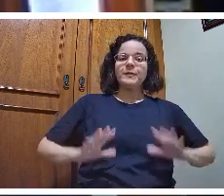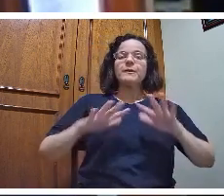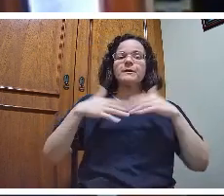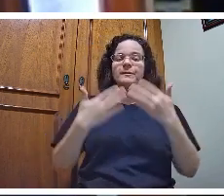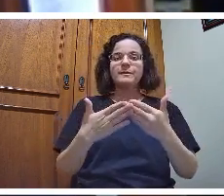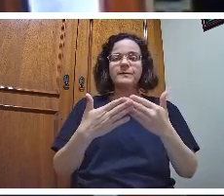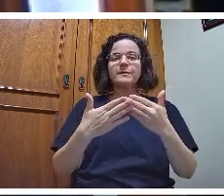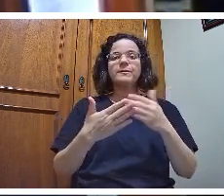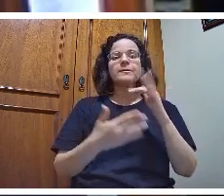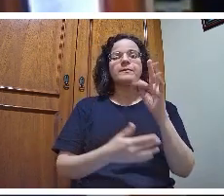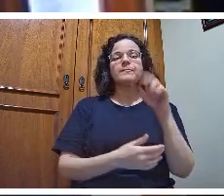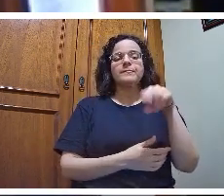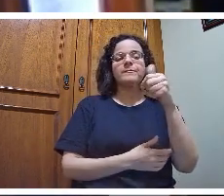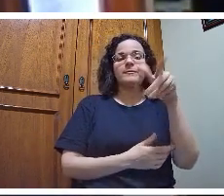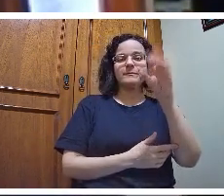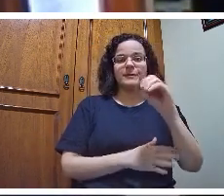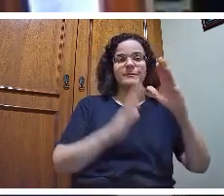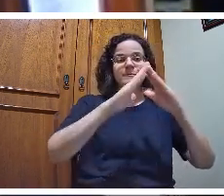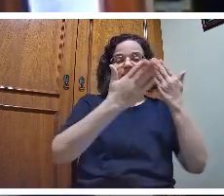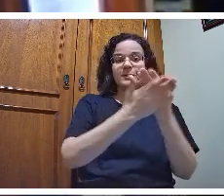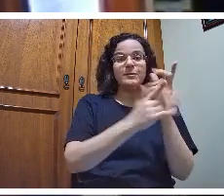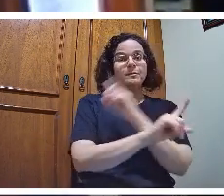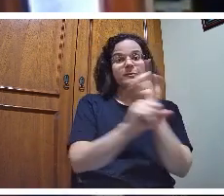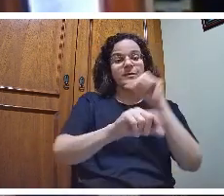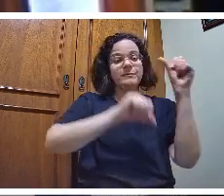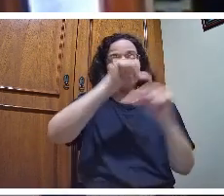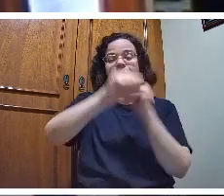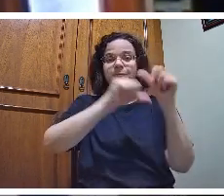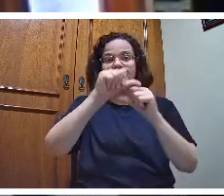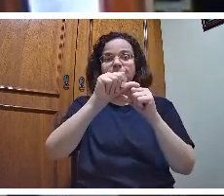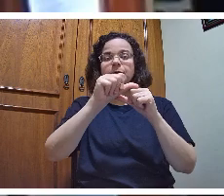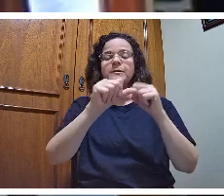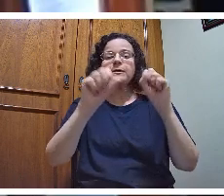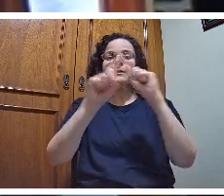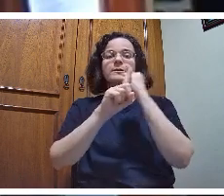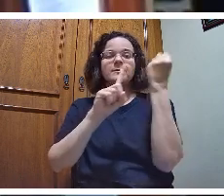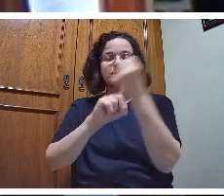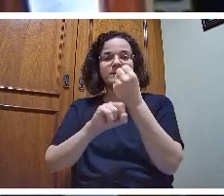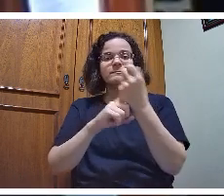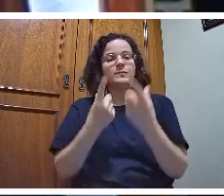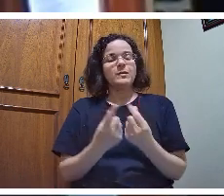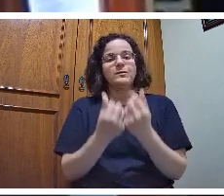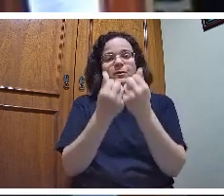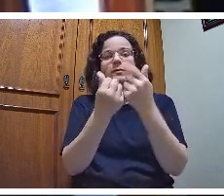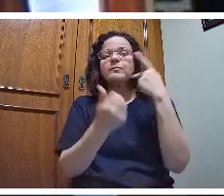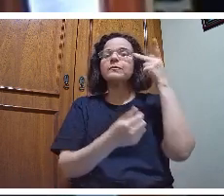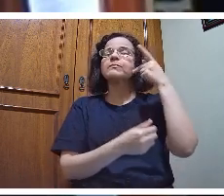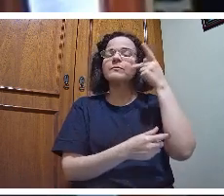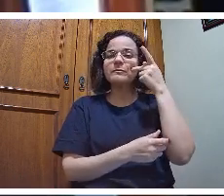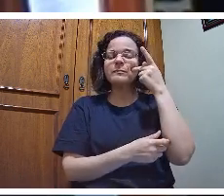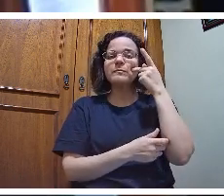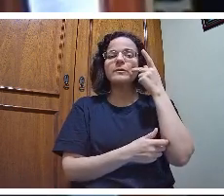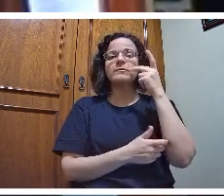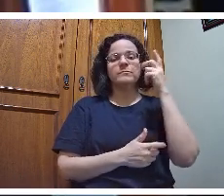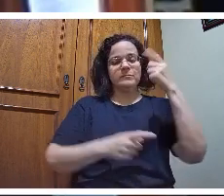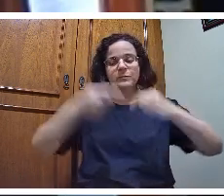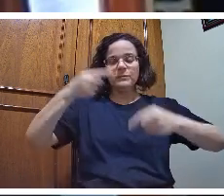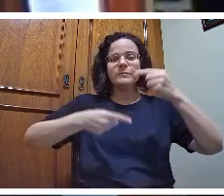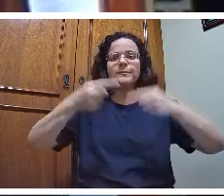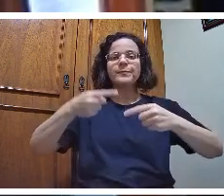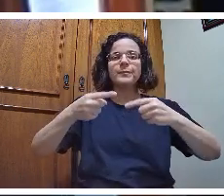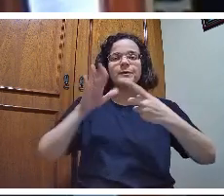social a realidade econômica a realidade política a realidade posta que está ali a função nossa é